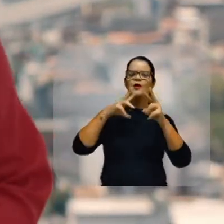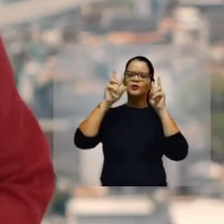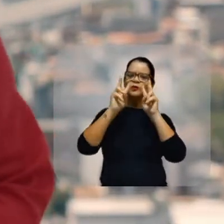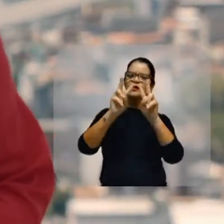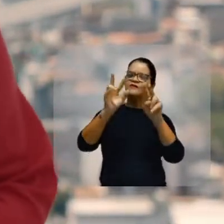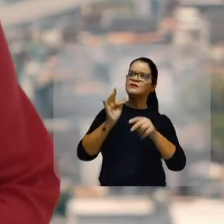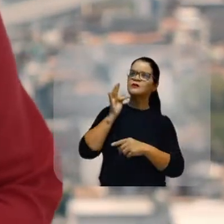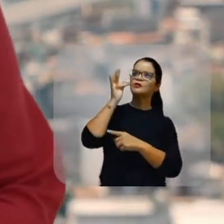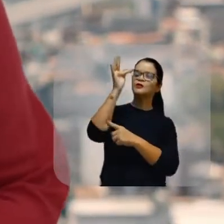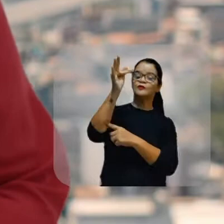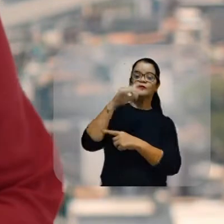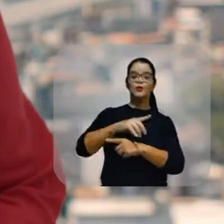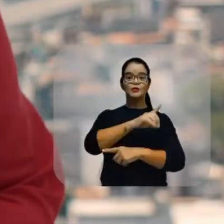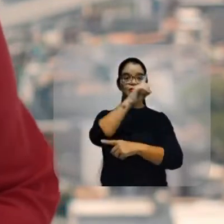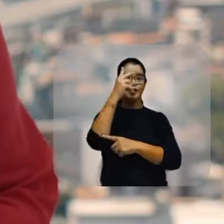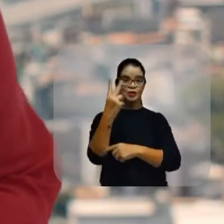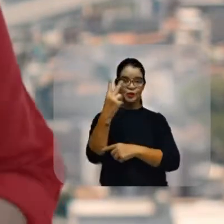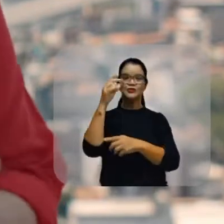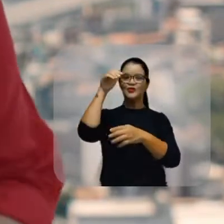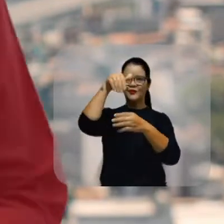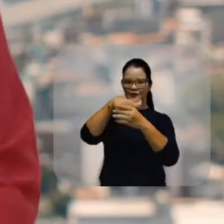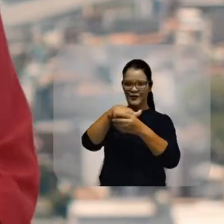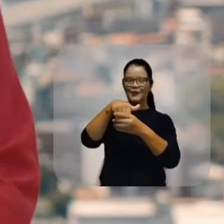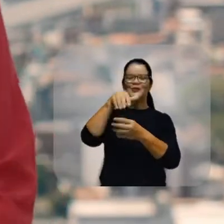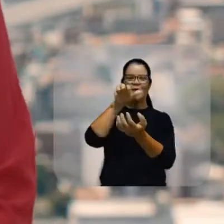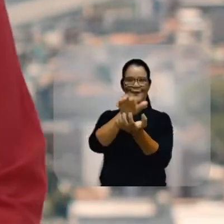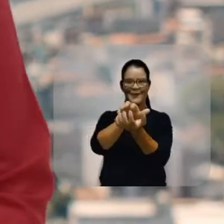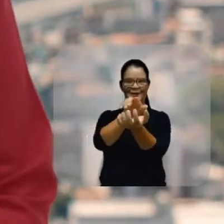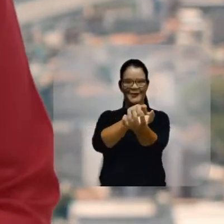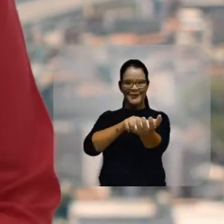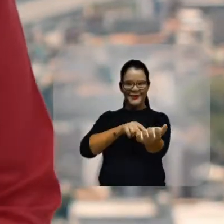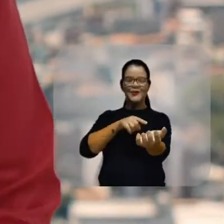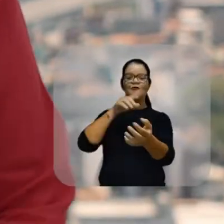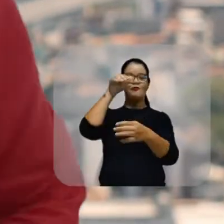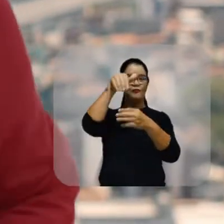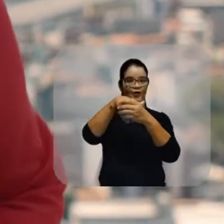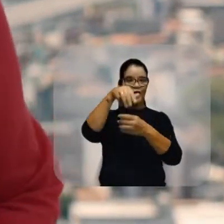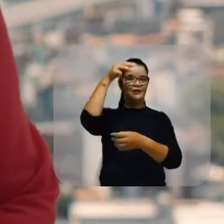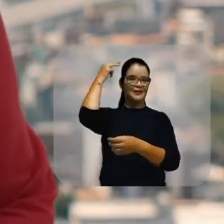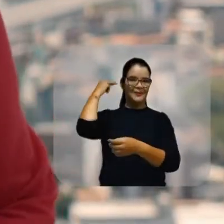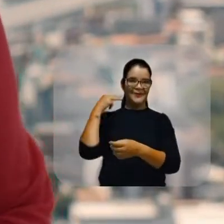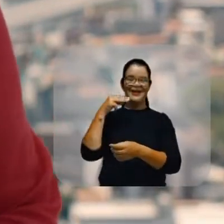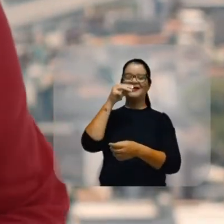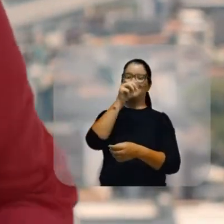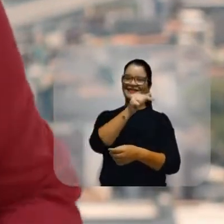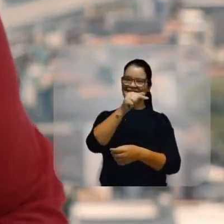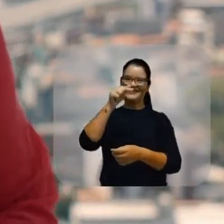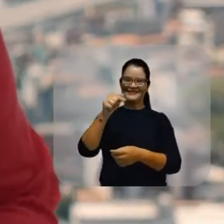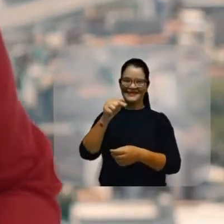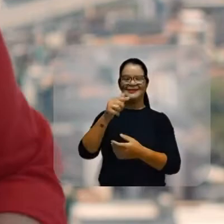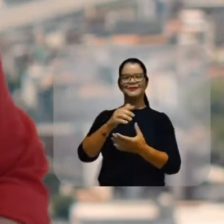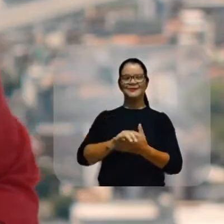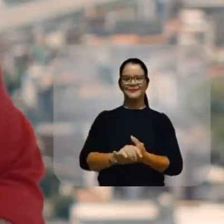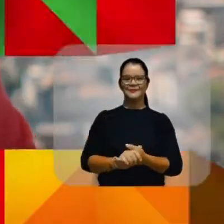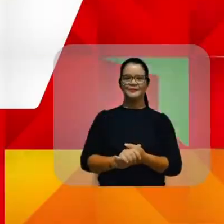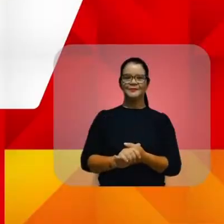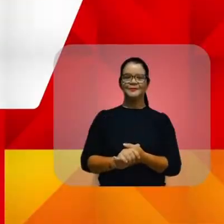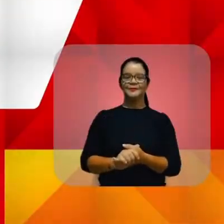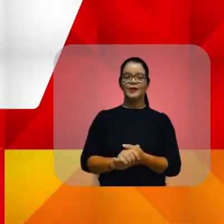e visão de futuro No dia 2, vote com Pernambuco na veia Vote Marília Reis, número 77